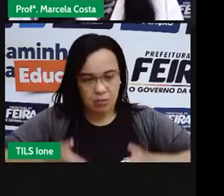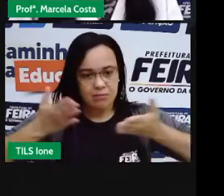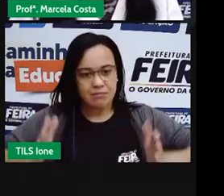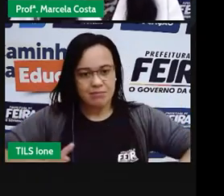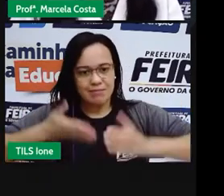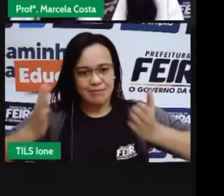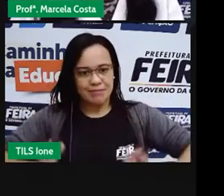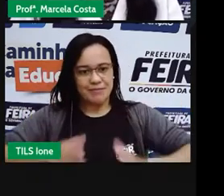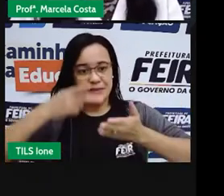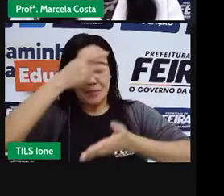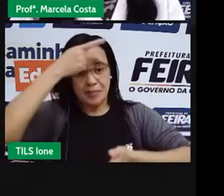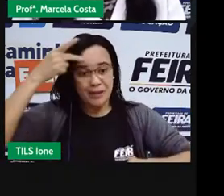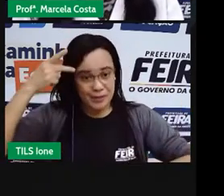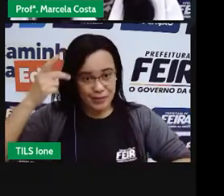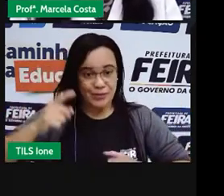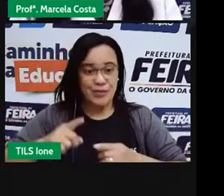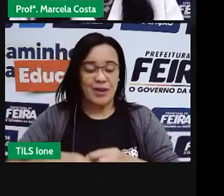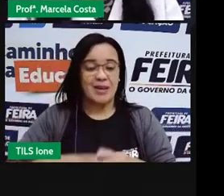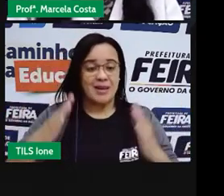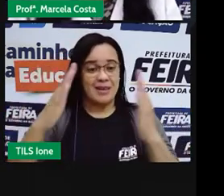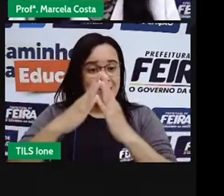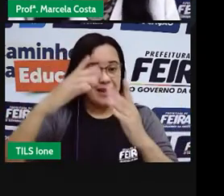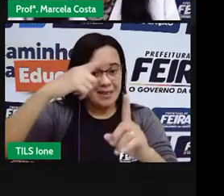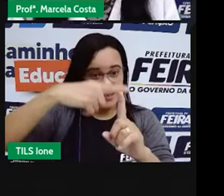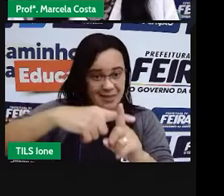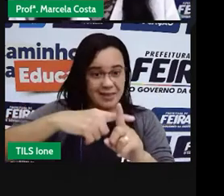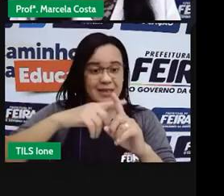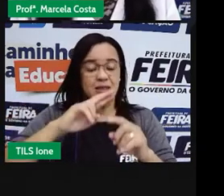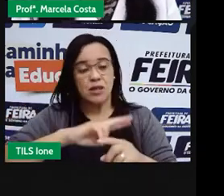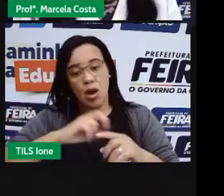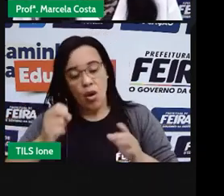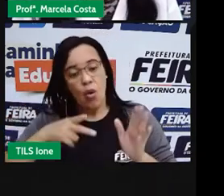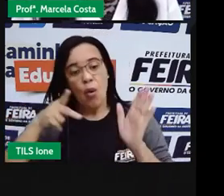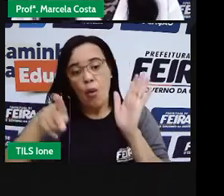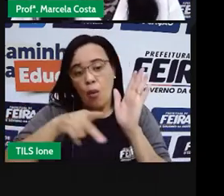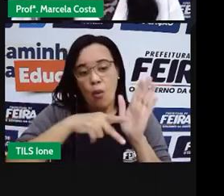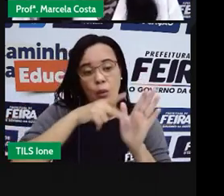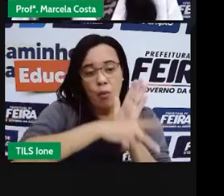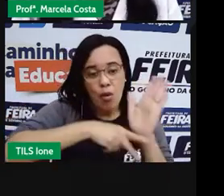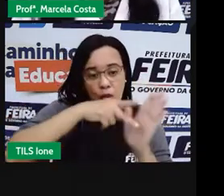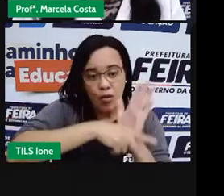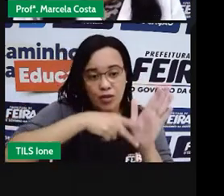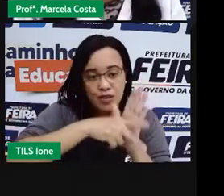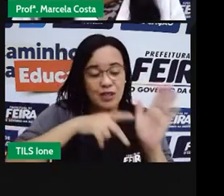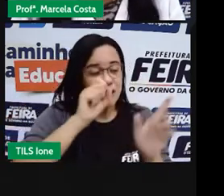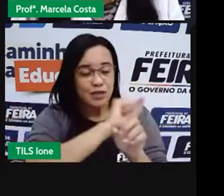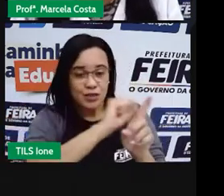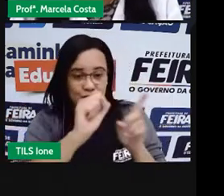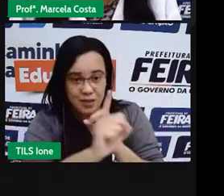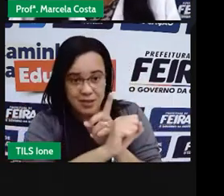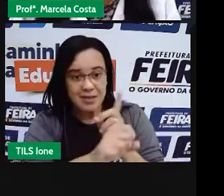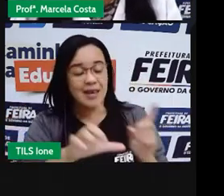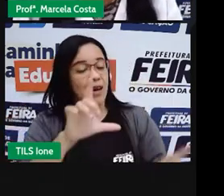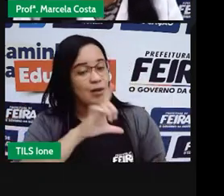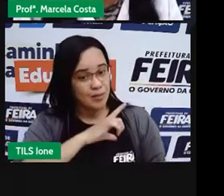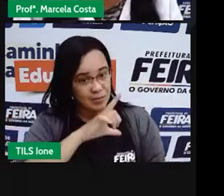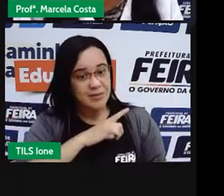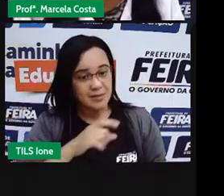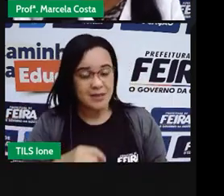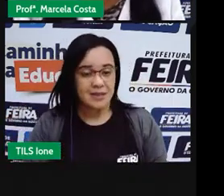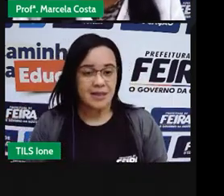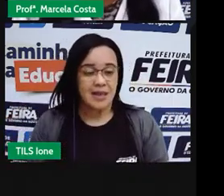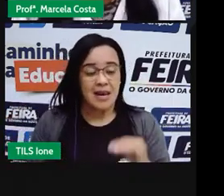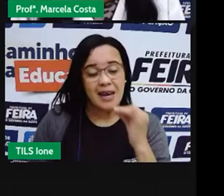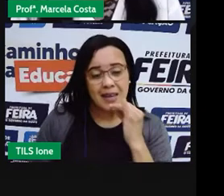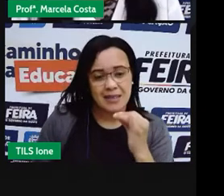que fazem projetos sociais. Por exemplo, aí na sua comunidade, você já viu alguma campanha para arrecadar alimentos, para doar